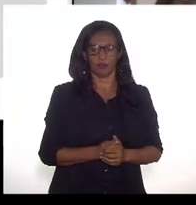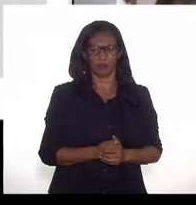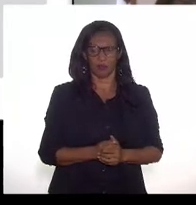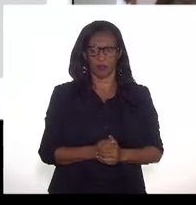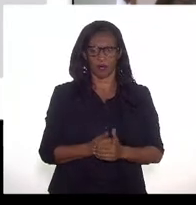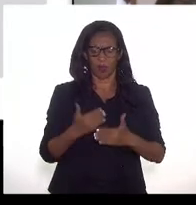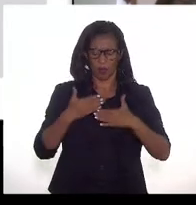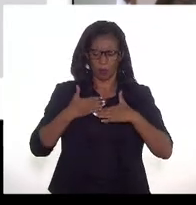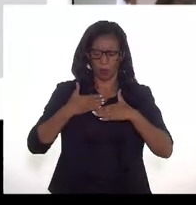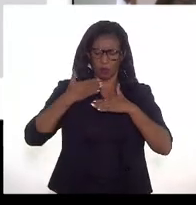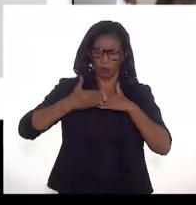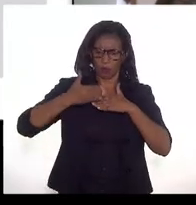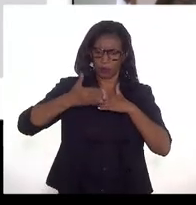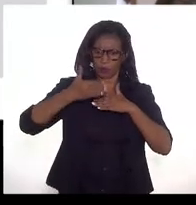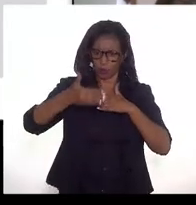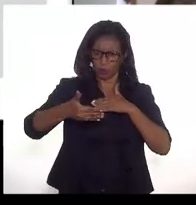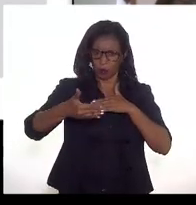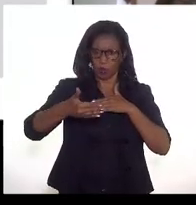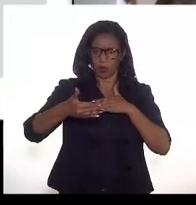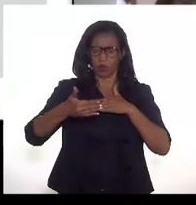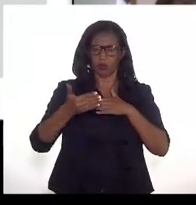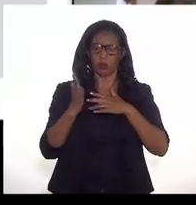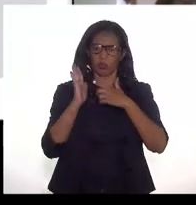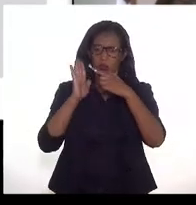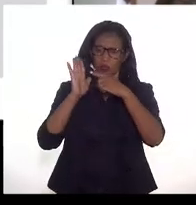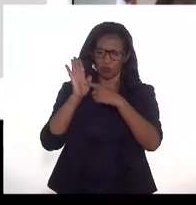próximos apresentadores,